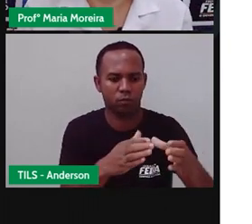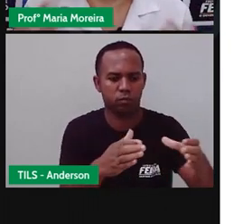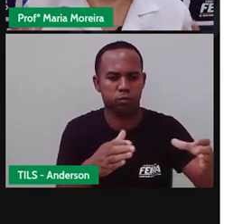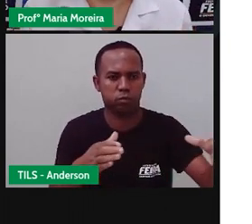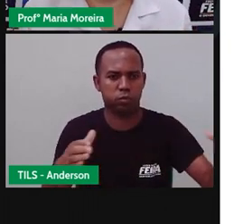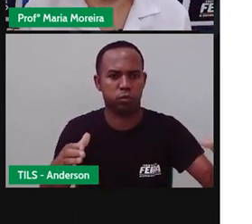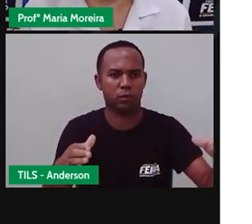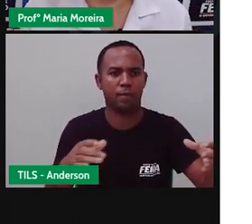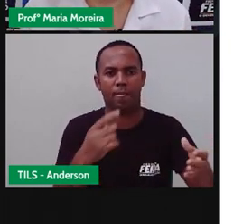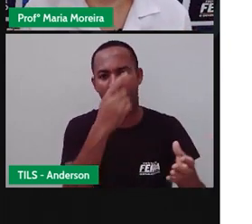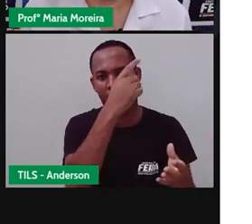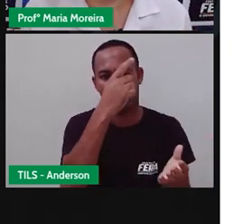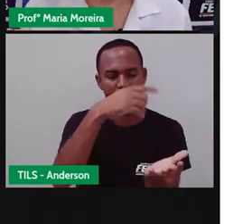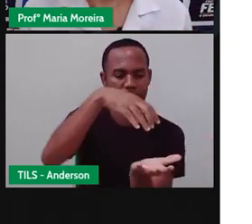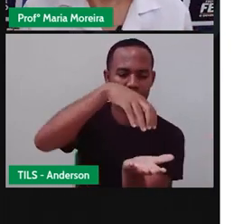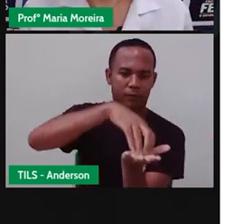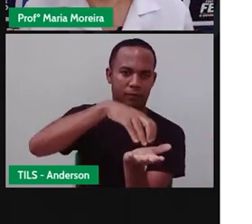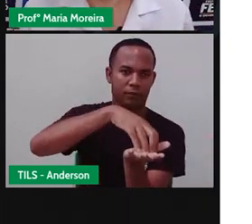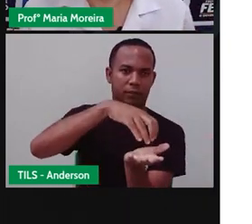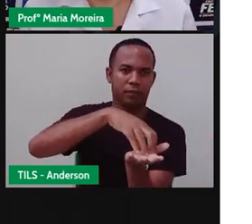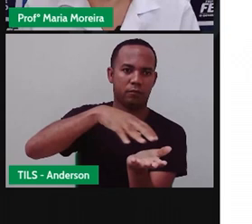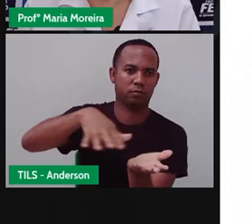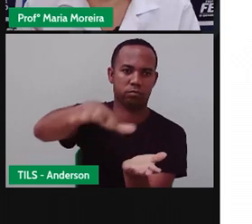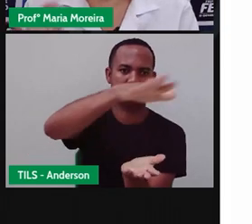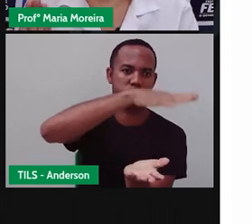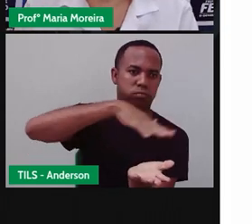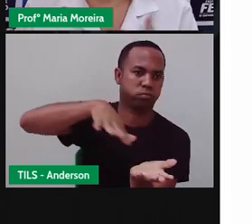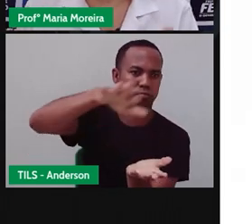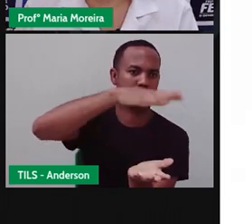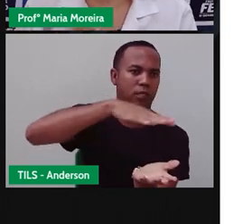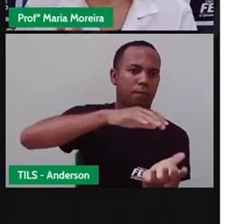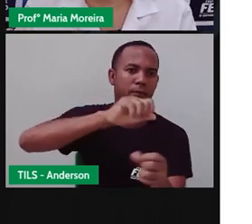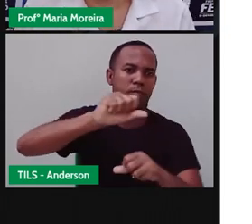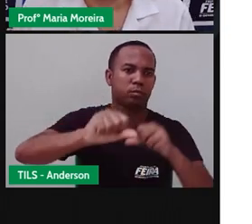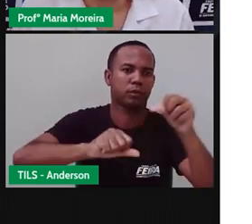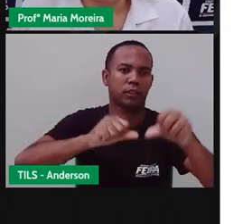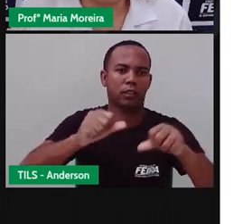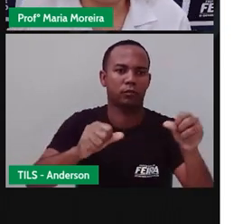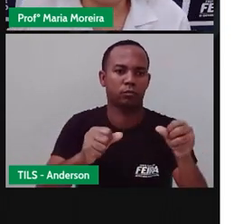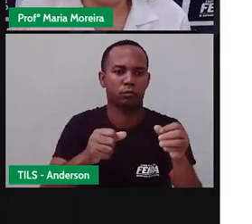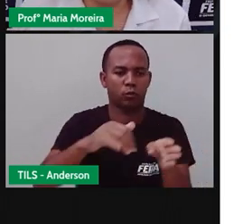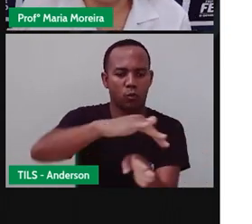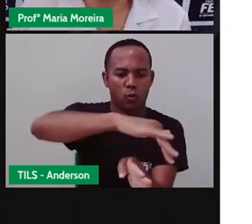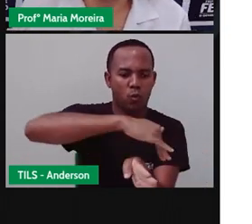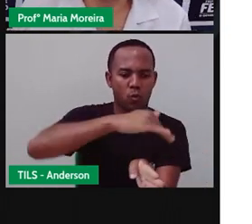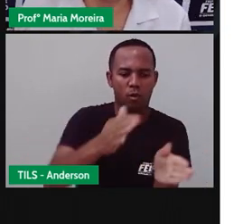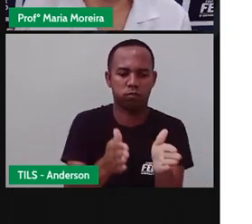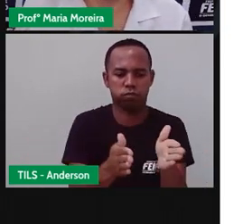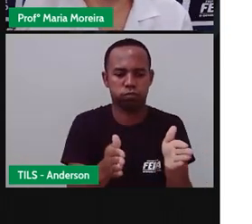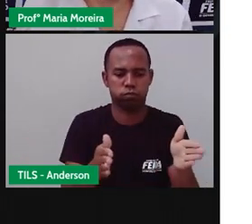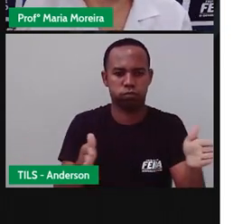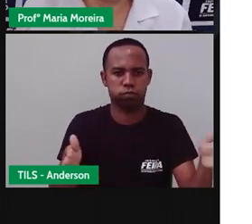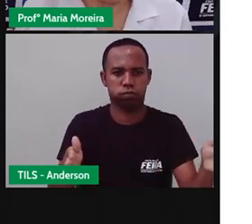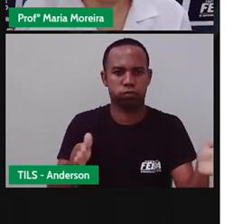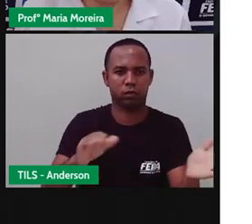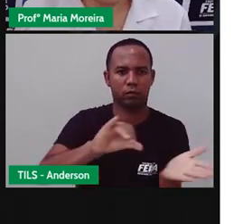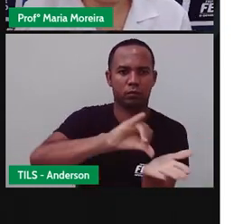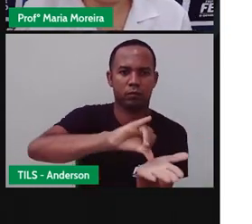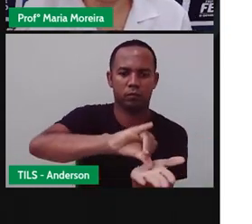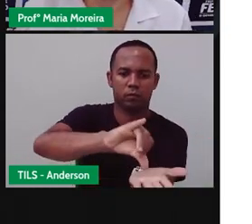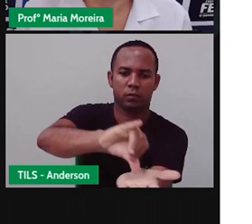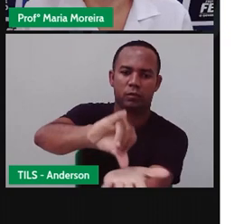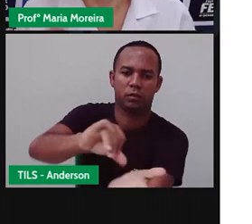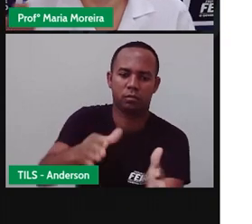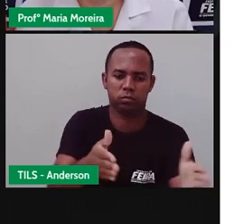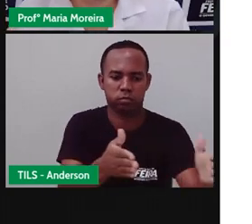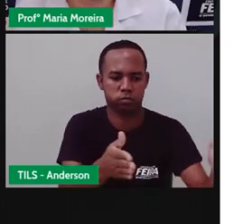De revitalização do centro, da cidade. Então, a paisagem, ela está sendo o quê? Modificada. Então, pessoas que vieram à nossa